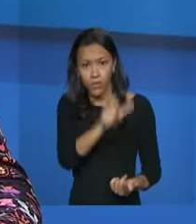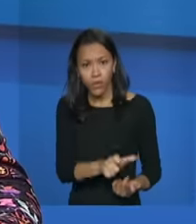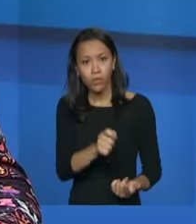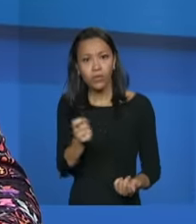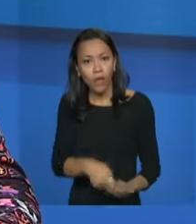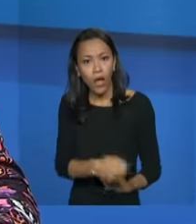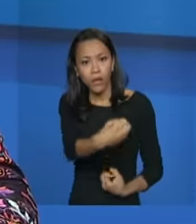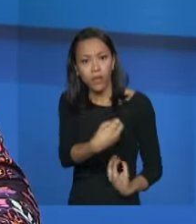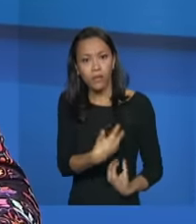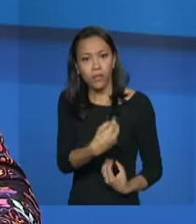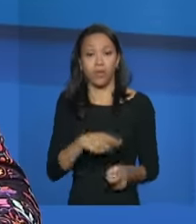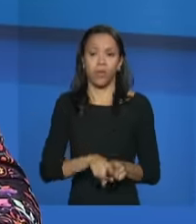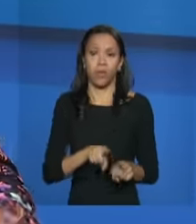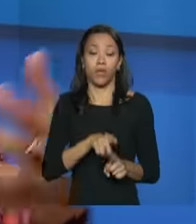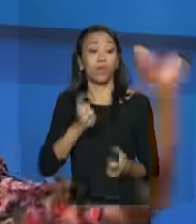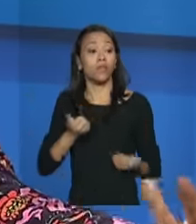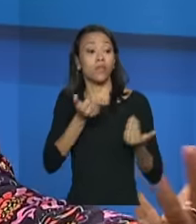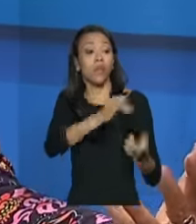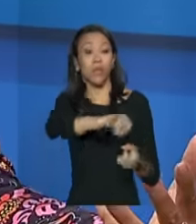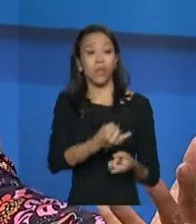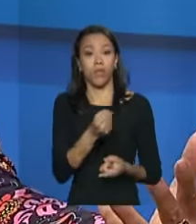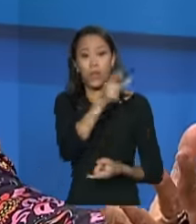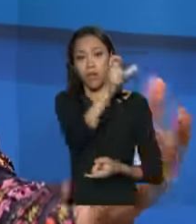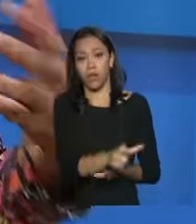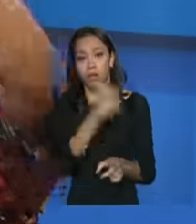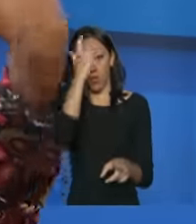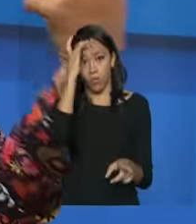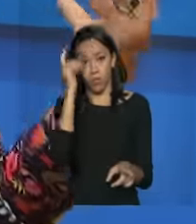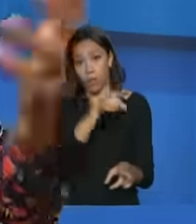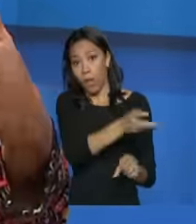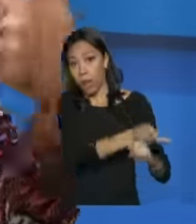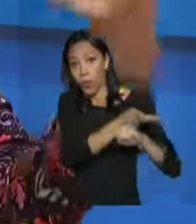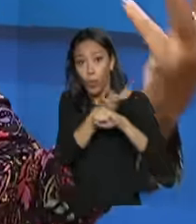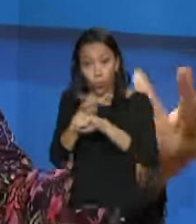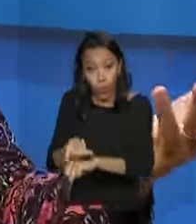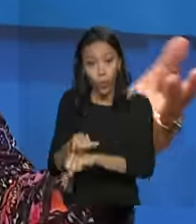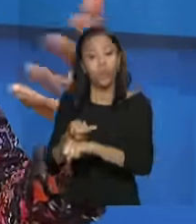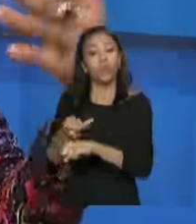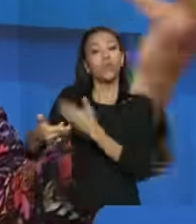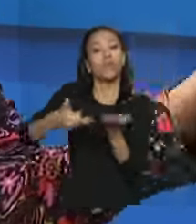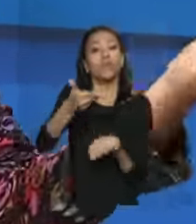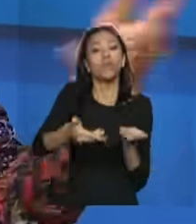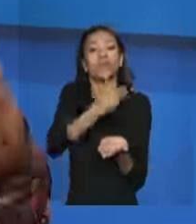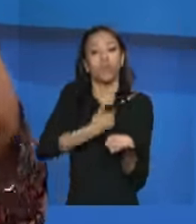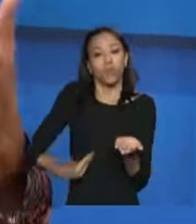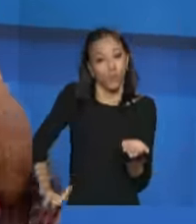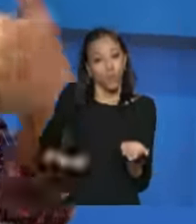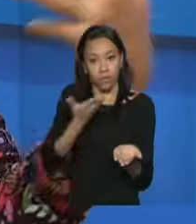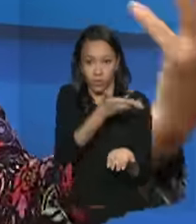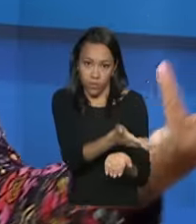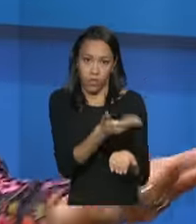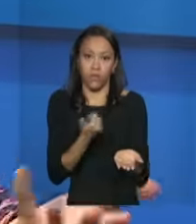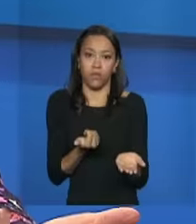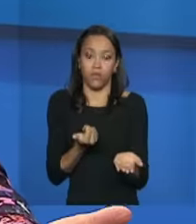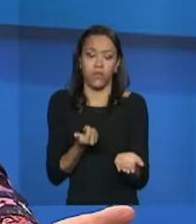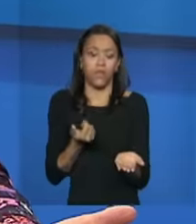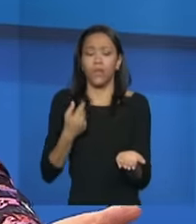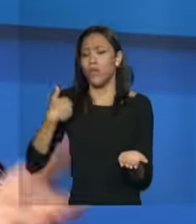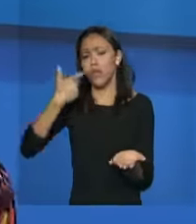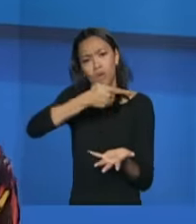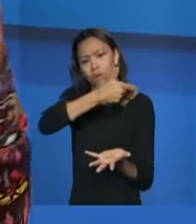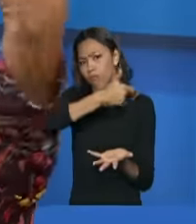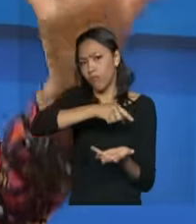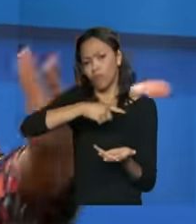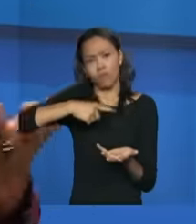nós precisamos dar a ela oportunidade de chegar aos nossos serviços para que a gente possa conduzi-las a tudo isso que a Mariana falou todas essas outras políticas